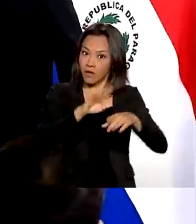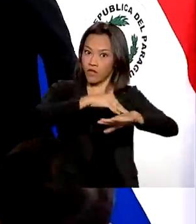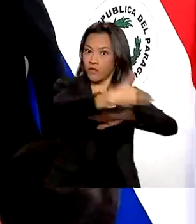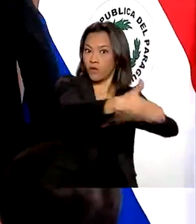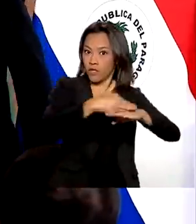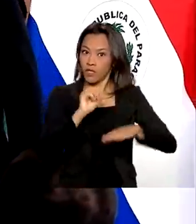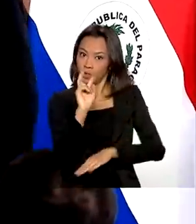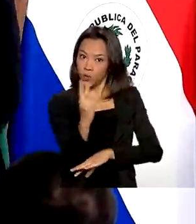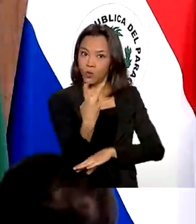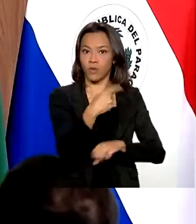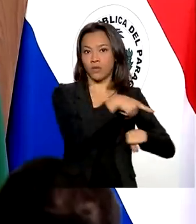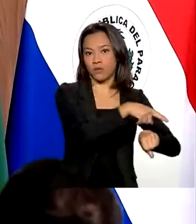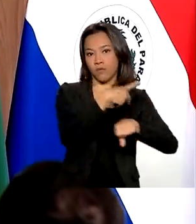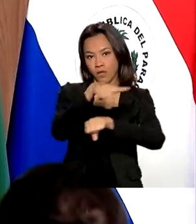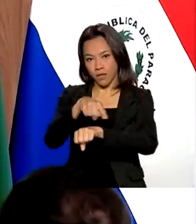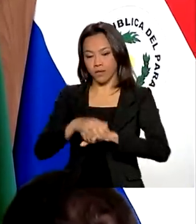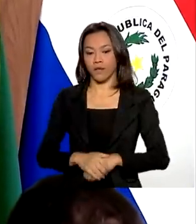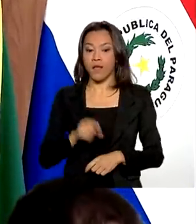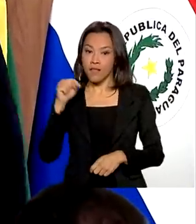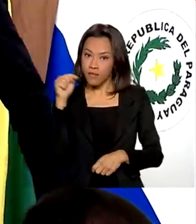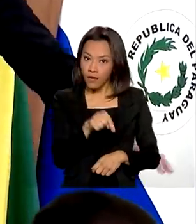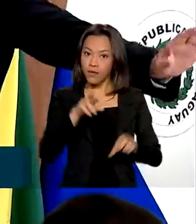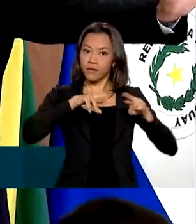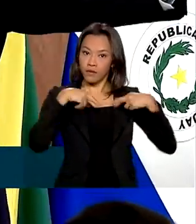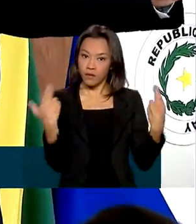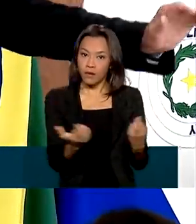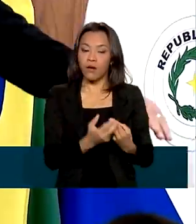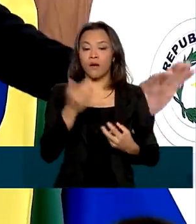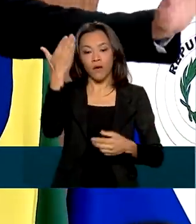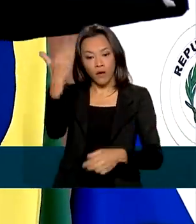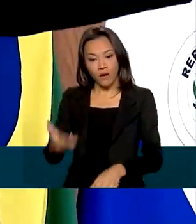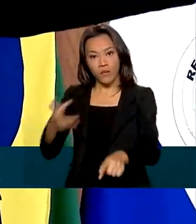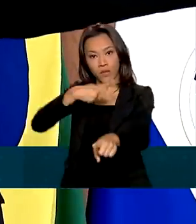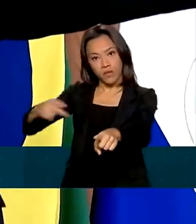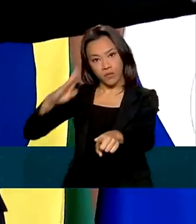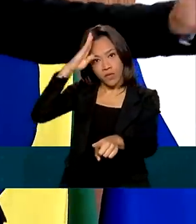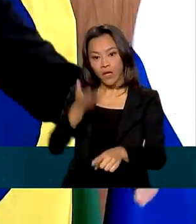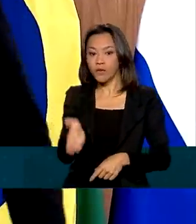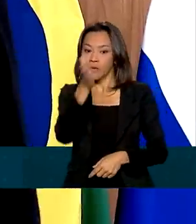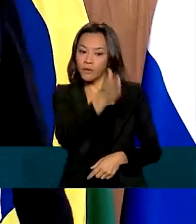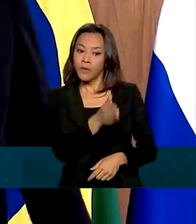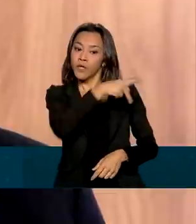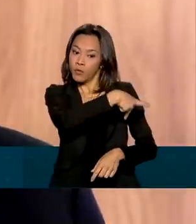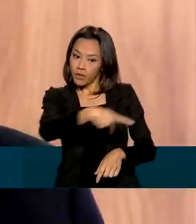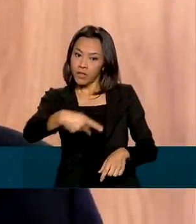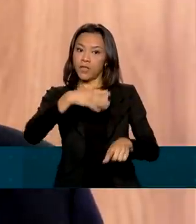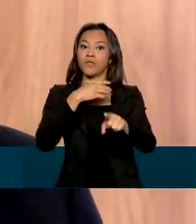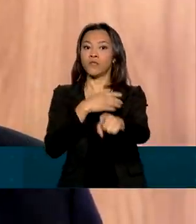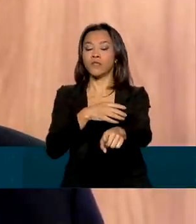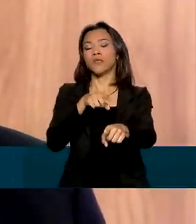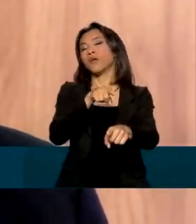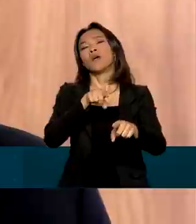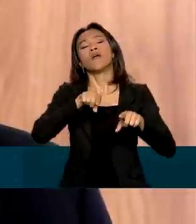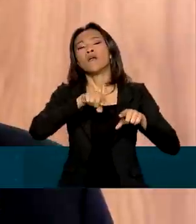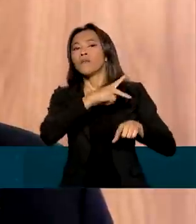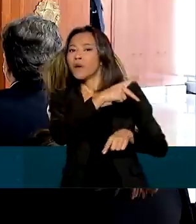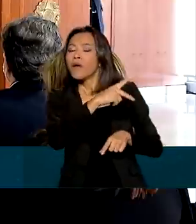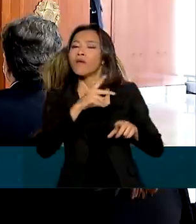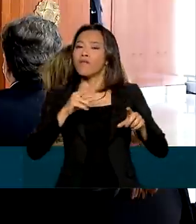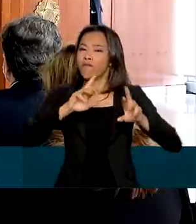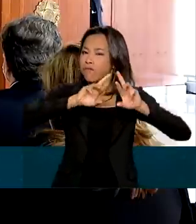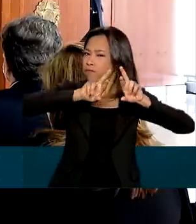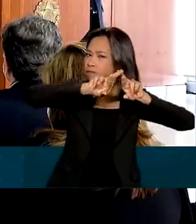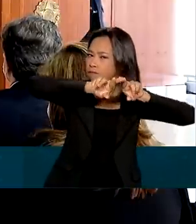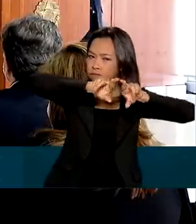Durante a reunião, o presidente Jair Bolsonaro e Mário Abdo Benítez trataram sobre diversos assuntos